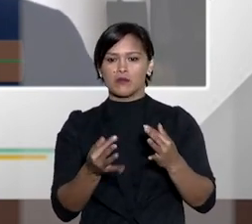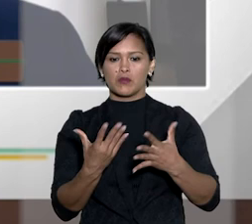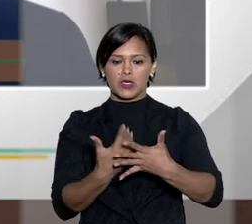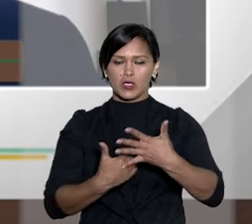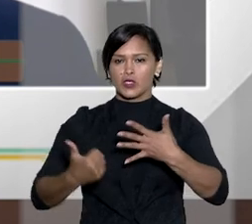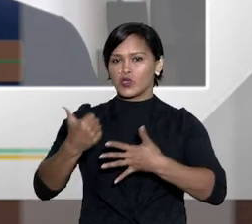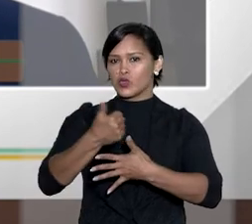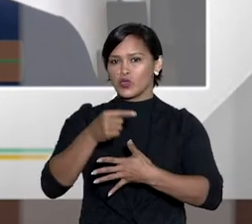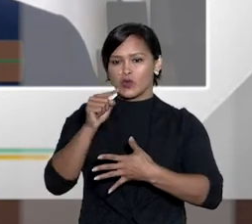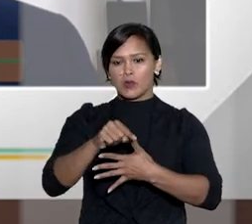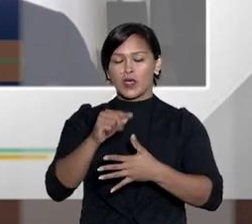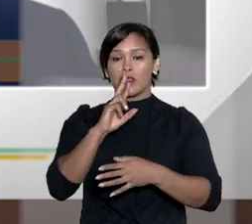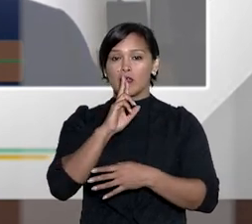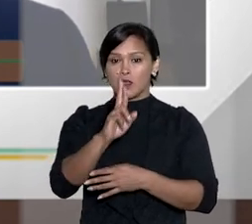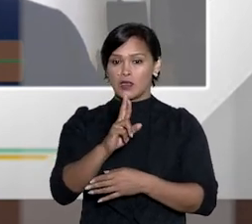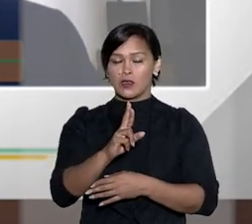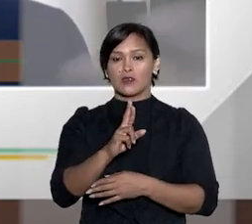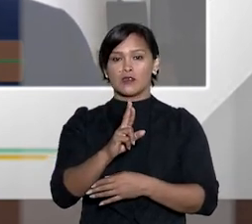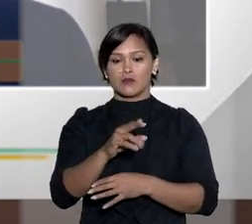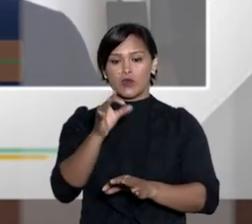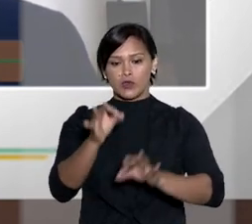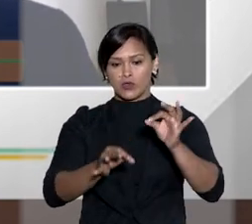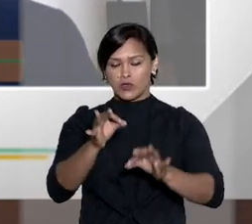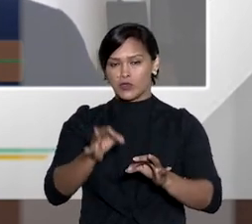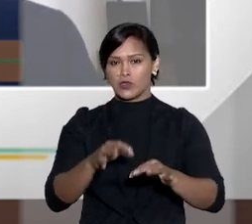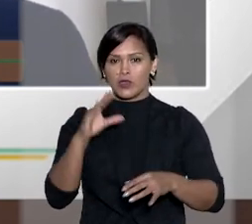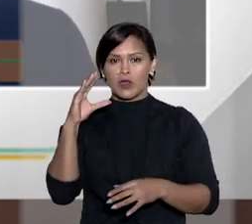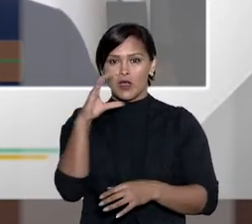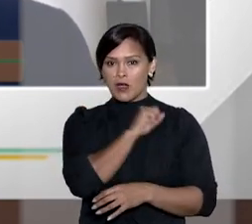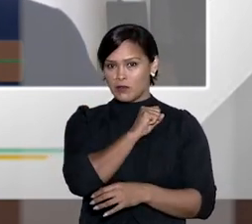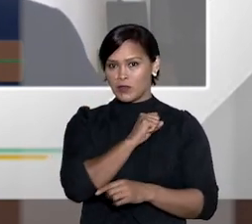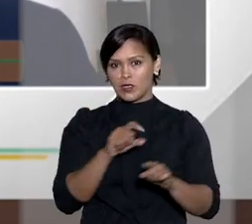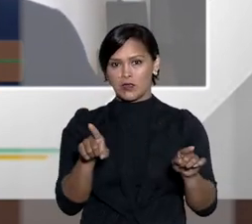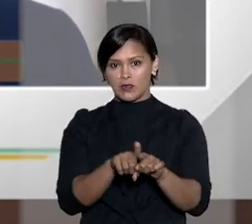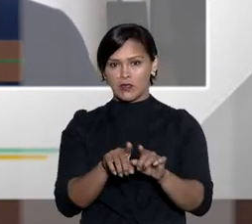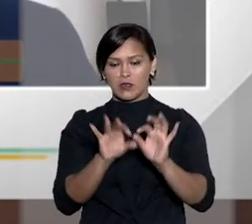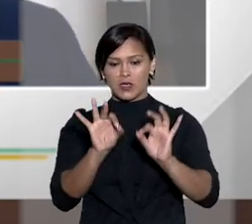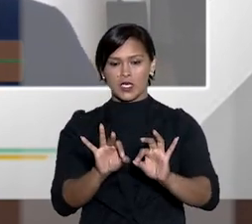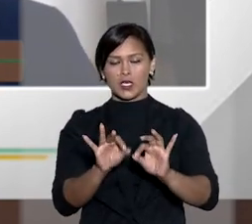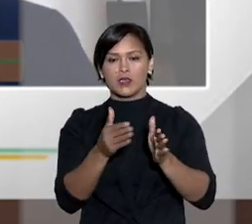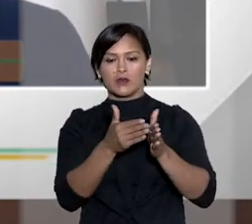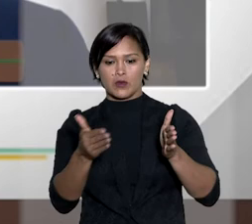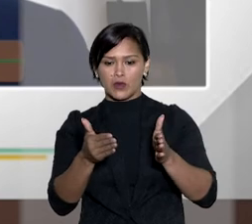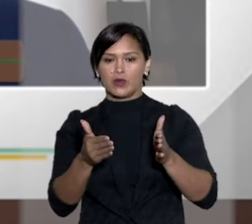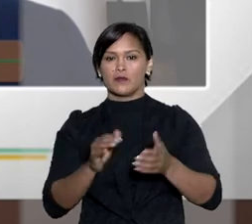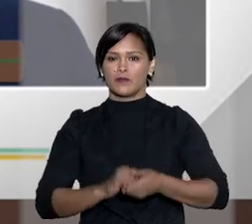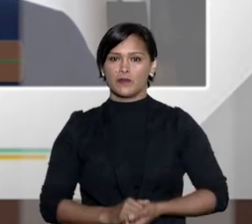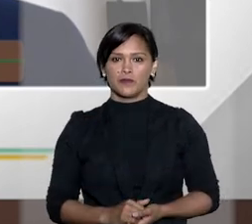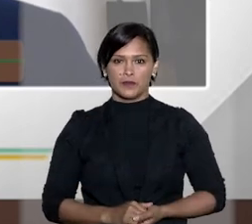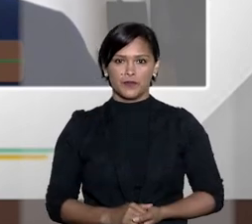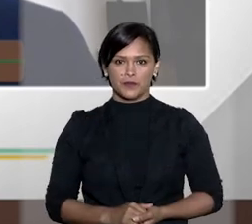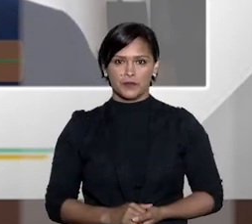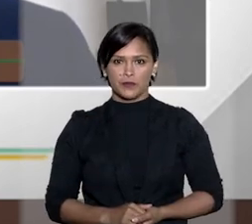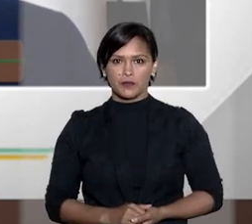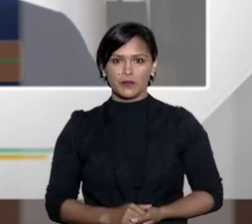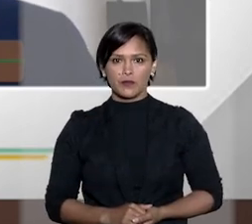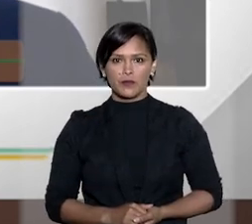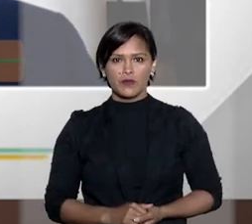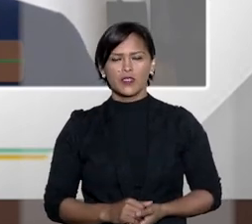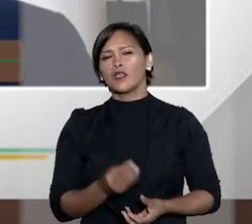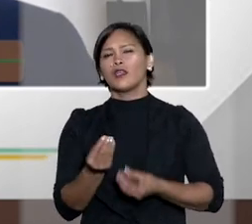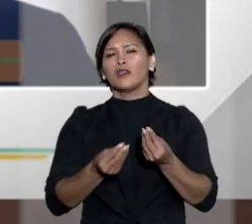procedimento simples e sumário que dá a solução à prestação jurisdicional de uma forma bem